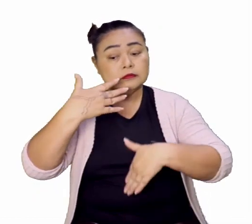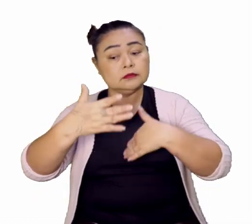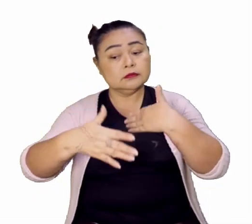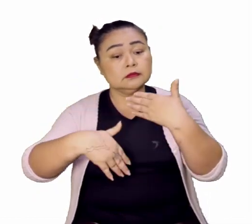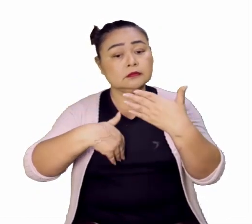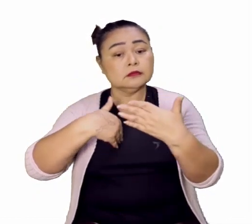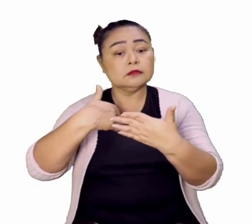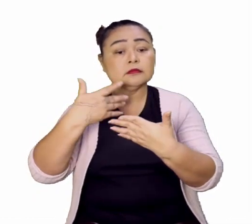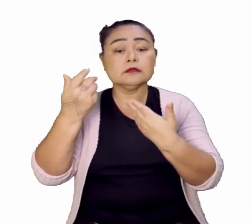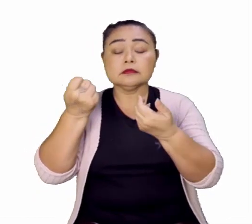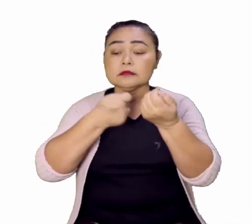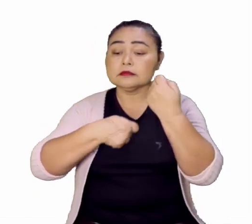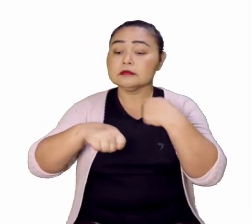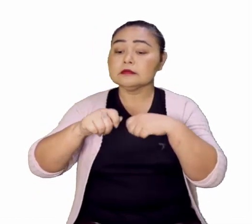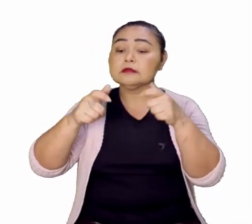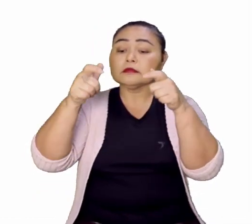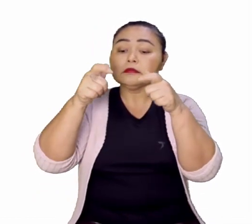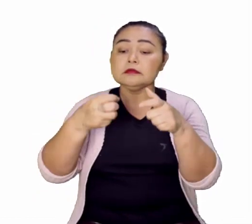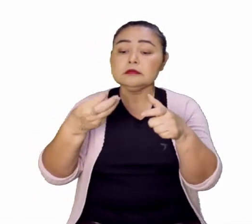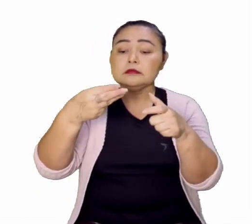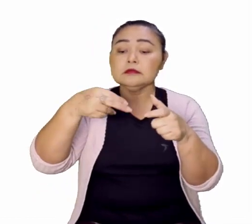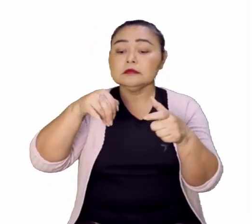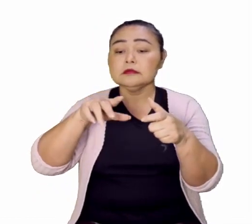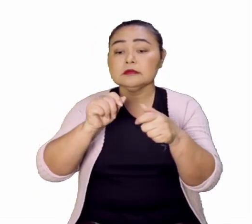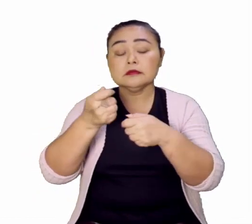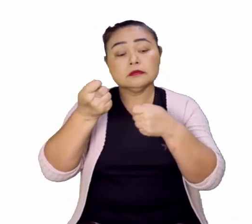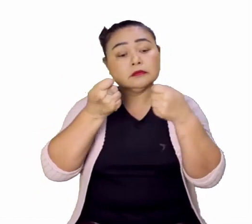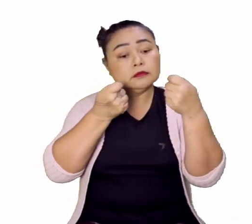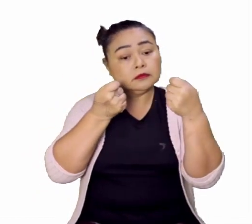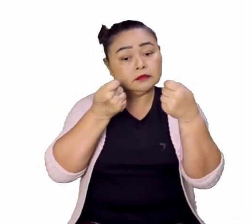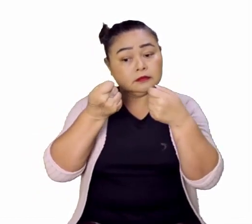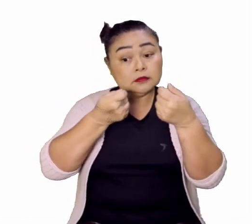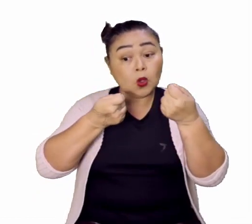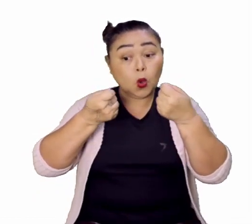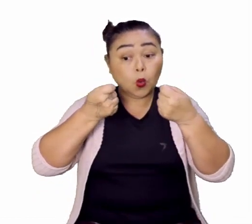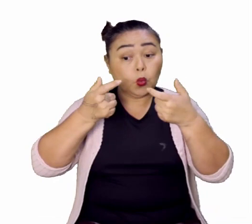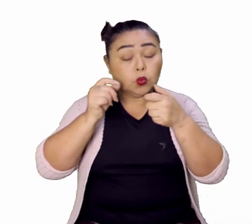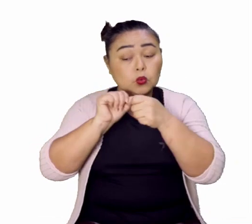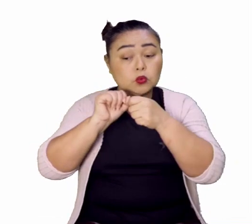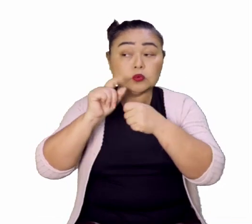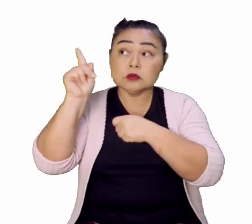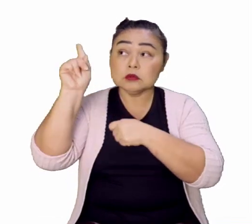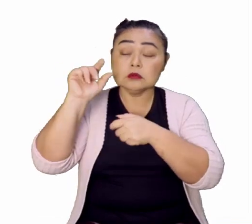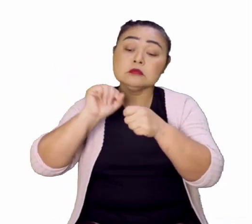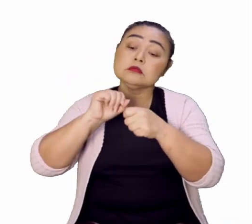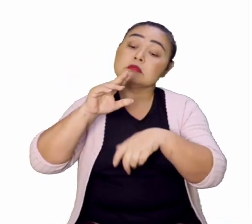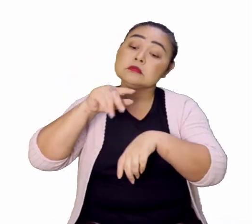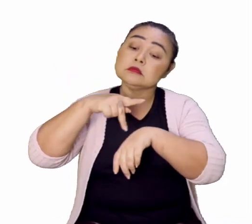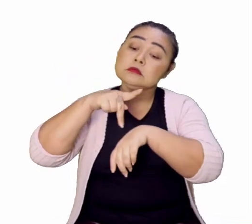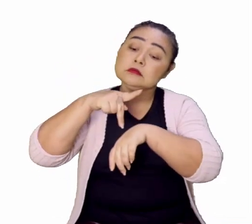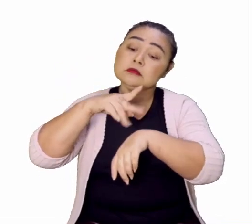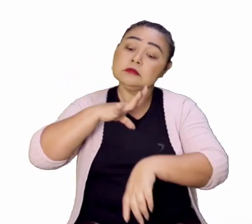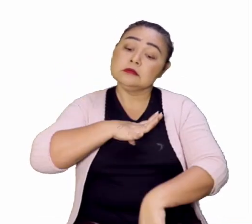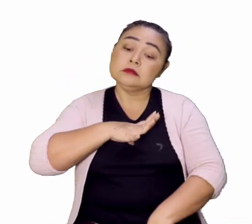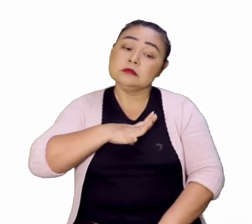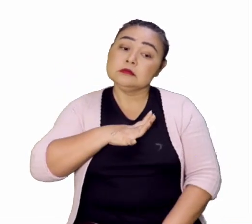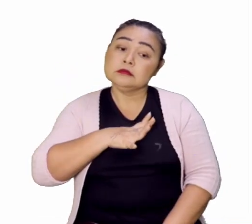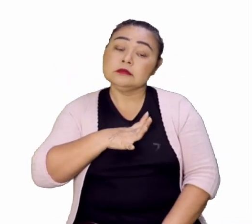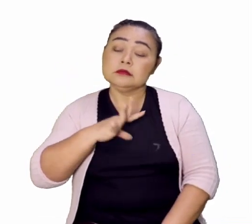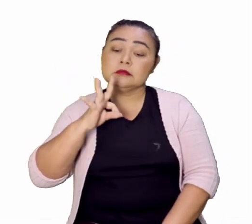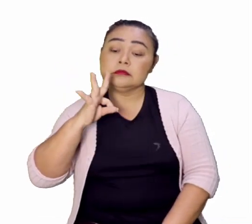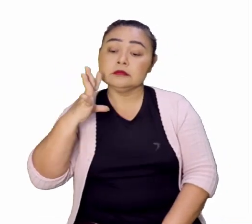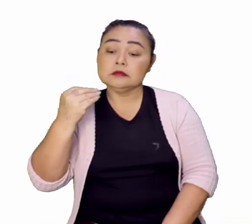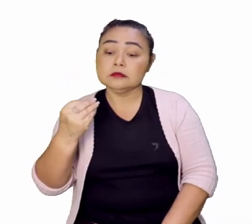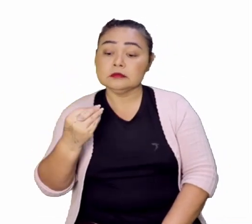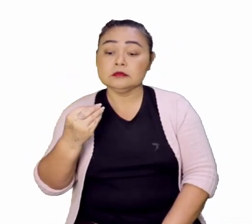administração das minas e o controle feito pelos portugueses. Tá bom? Então, todas as